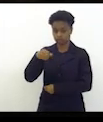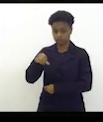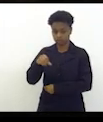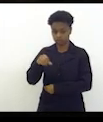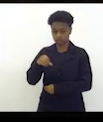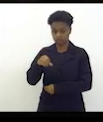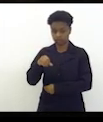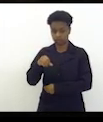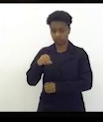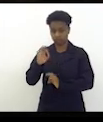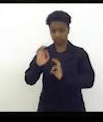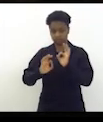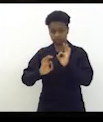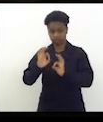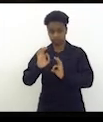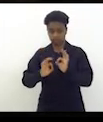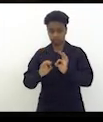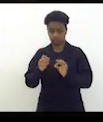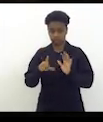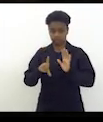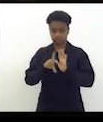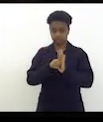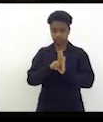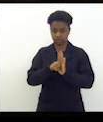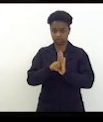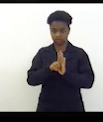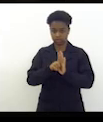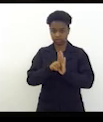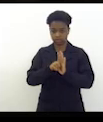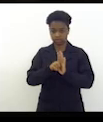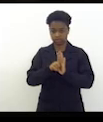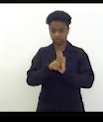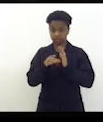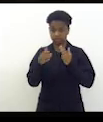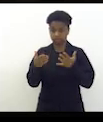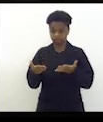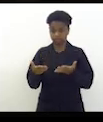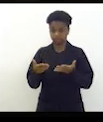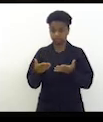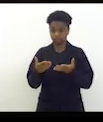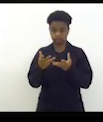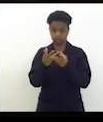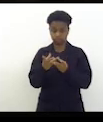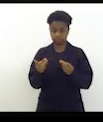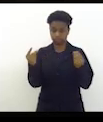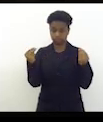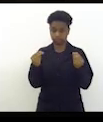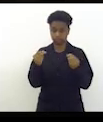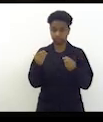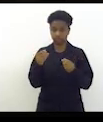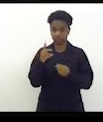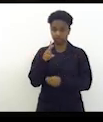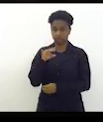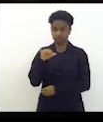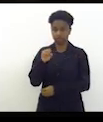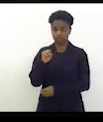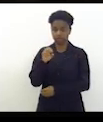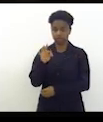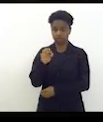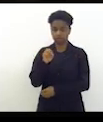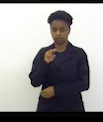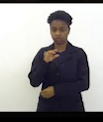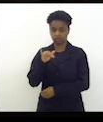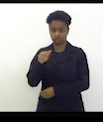regulamentou a lei e acabou a vistoria e passou-se a ter